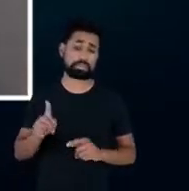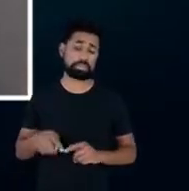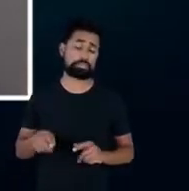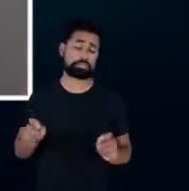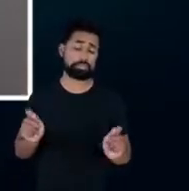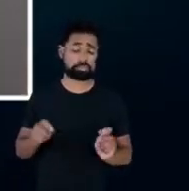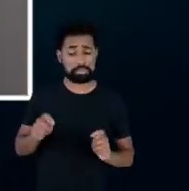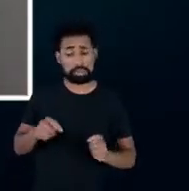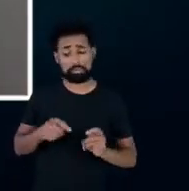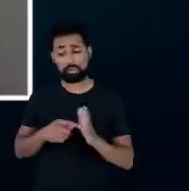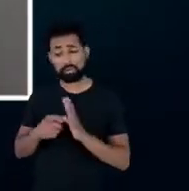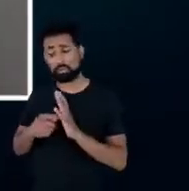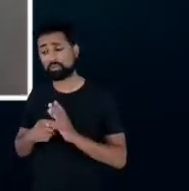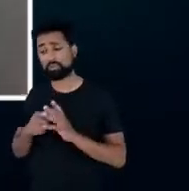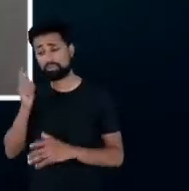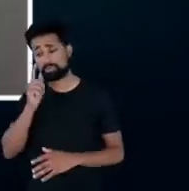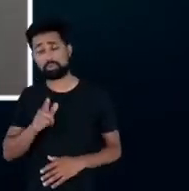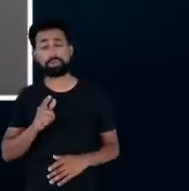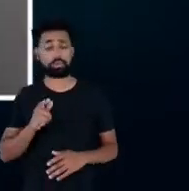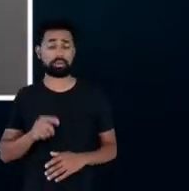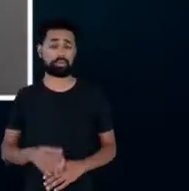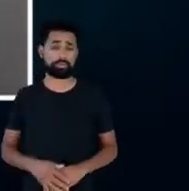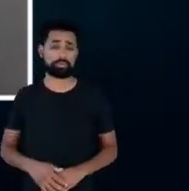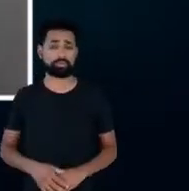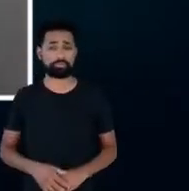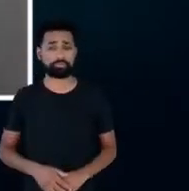trazer ganhos às operações